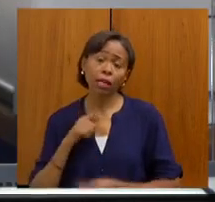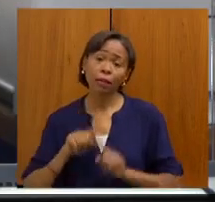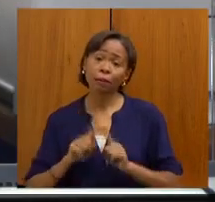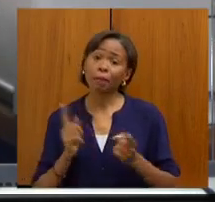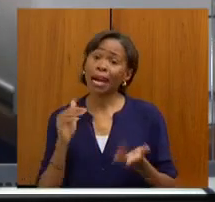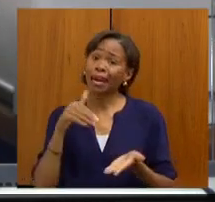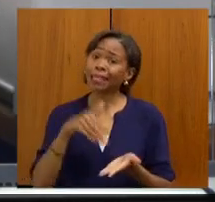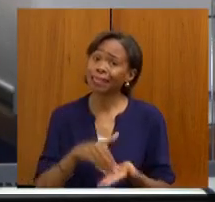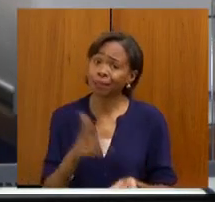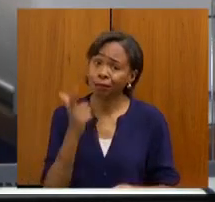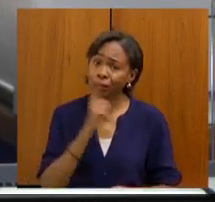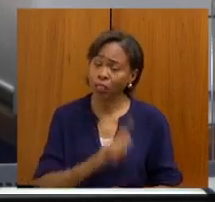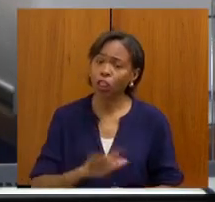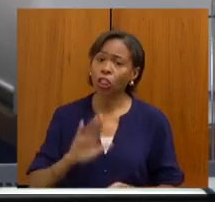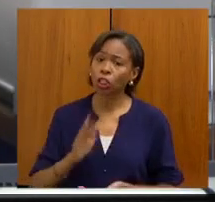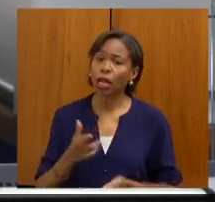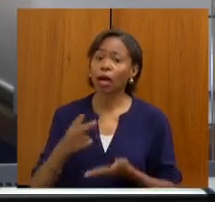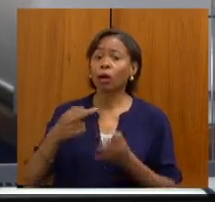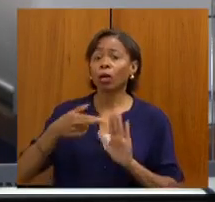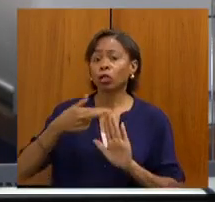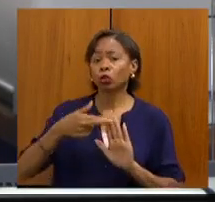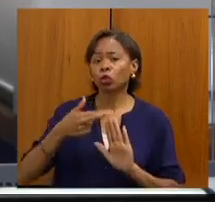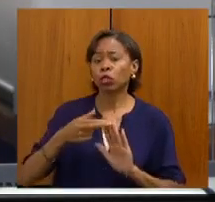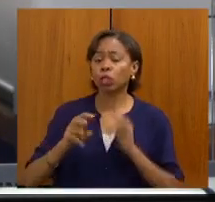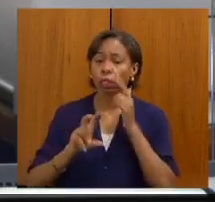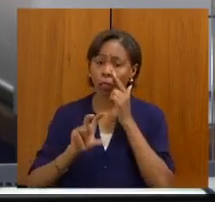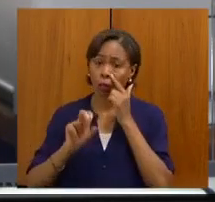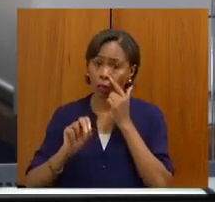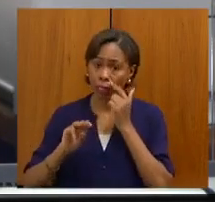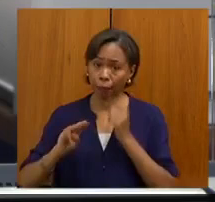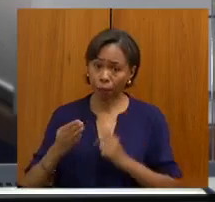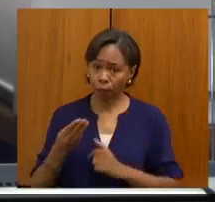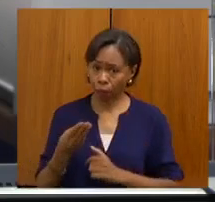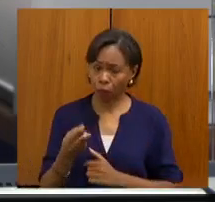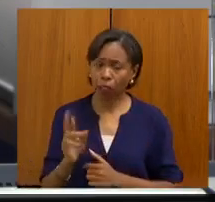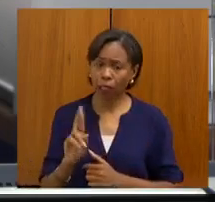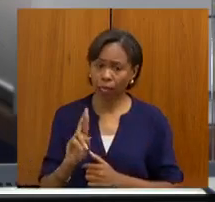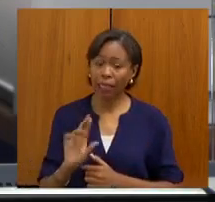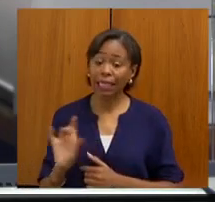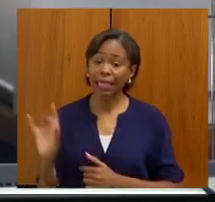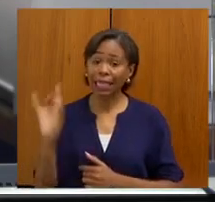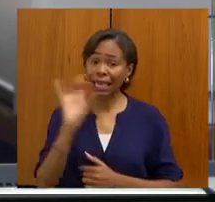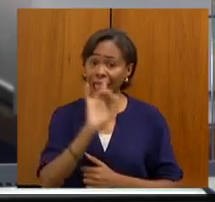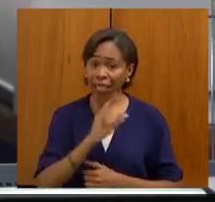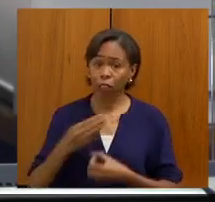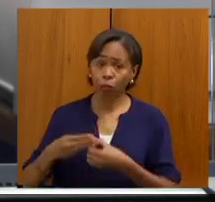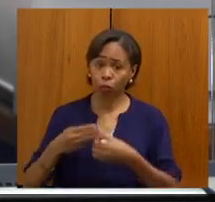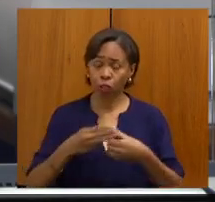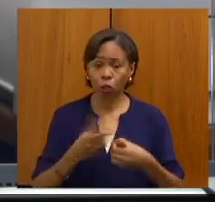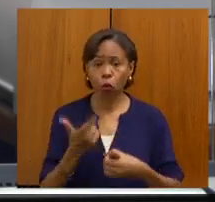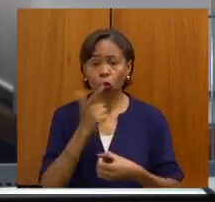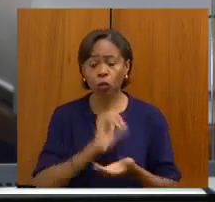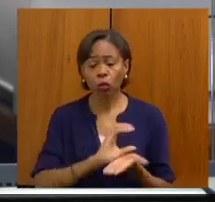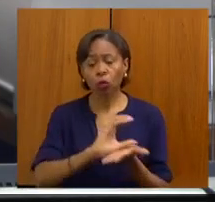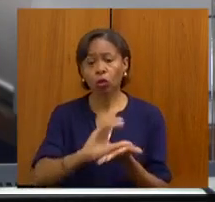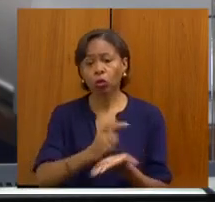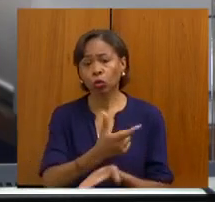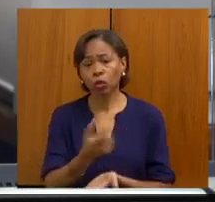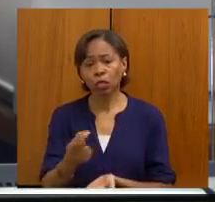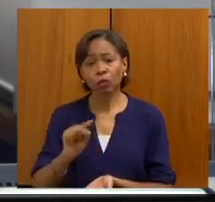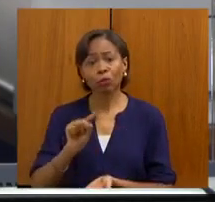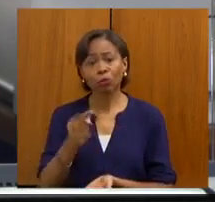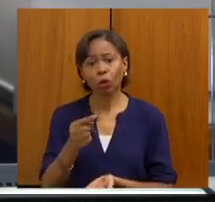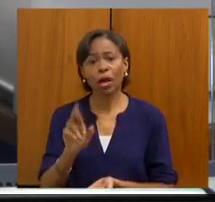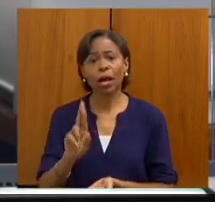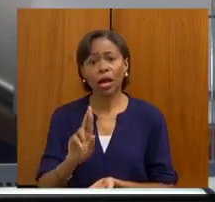50 milhões de reais, e cada município recebeu para cada 10 leitos de terapia intensiva 200 mil reais para eles conseguirem ajudar a